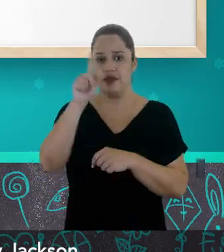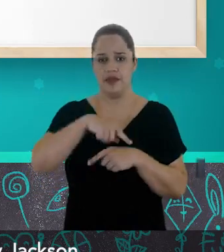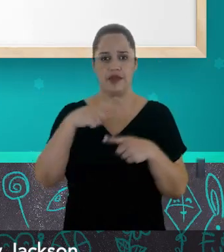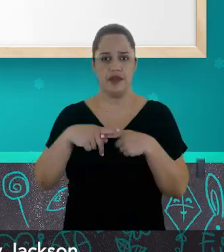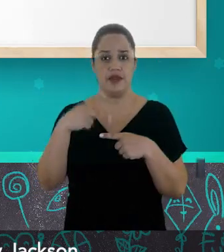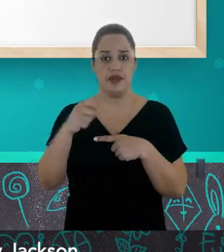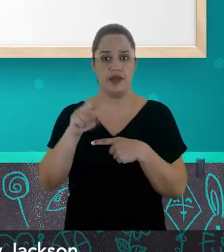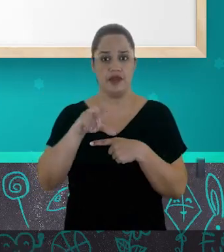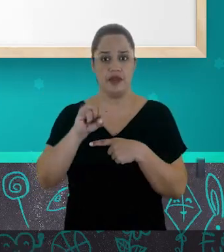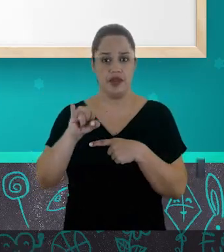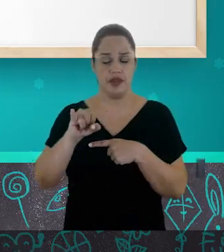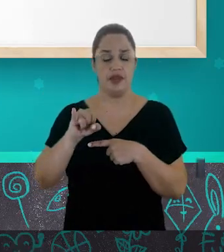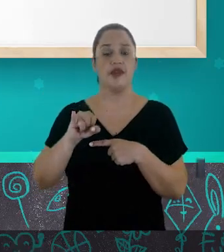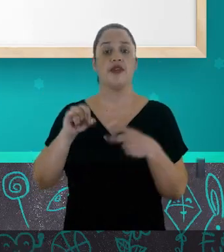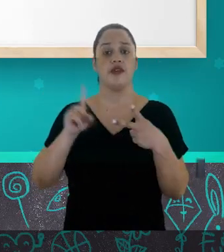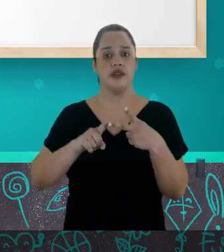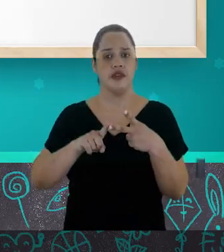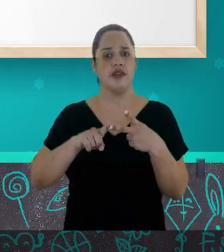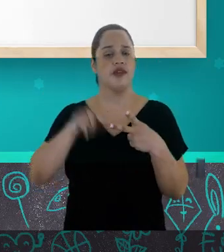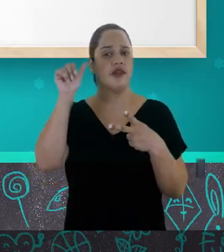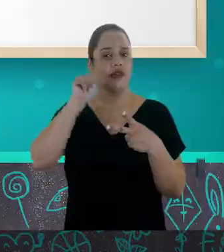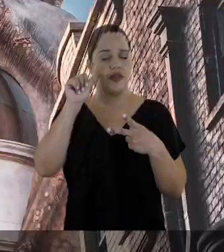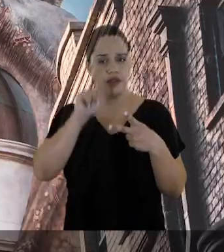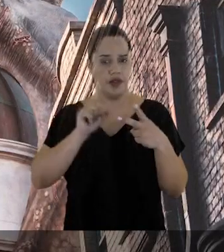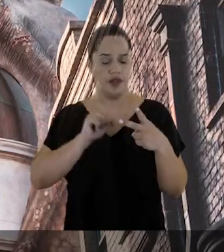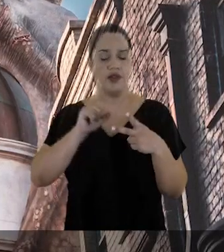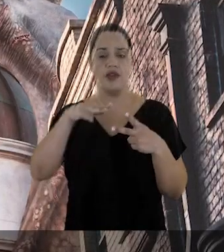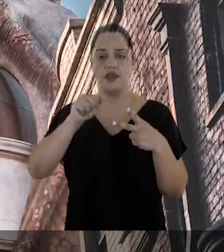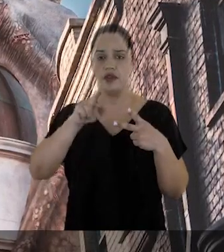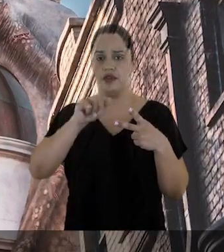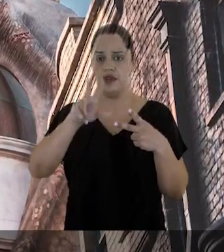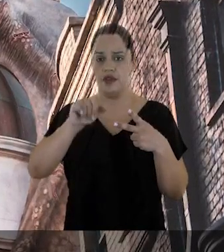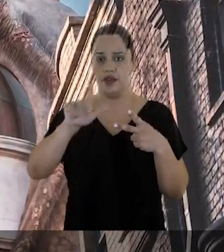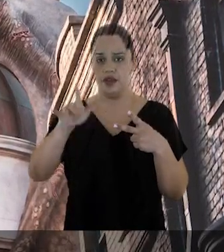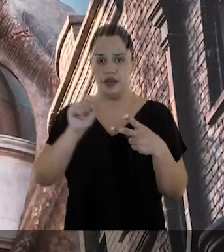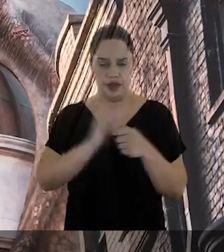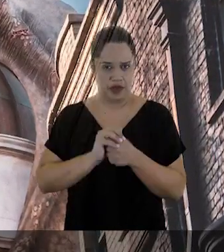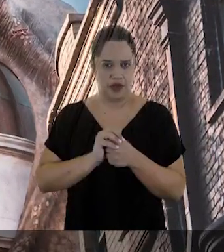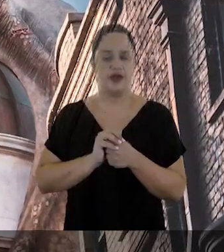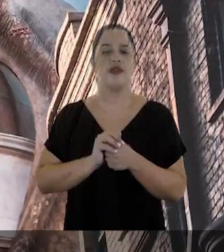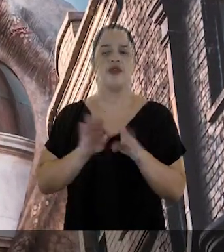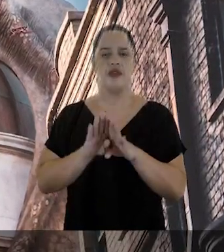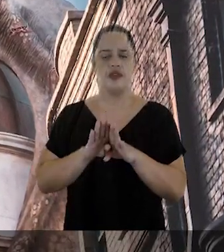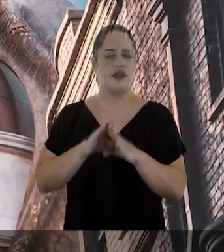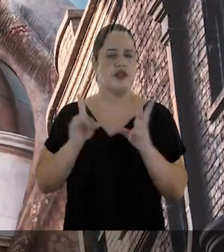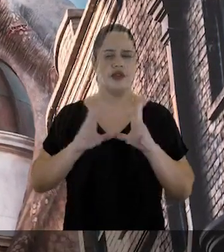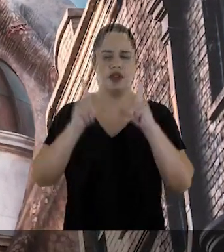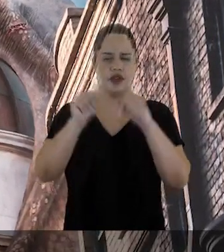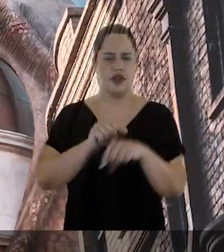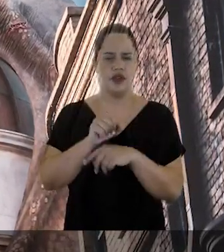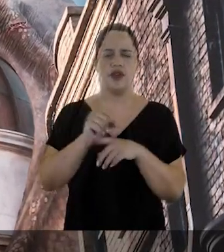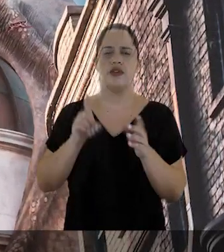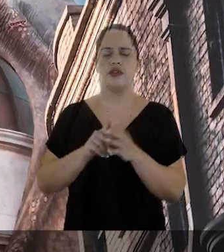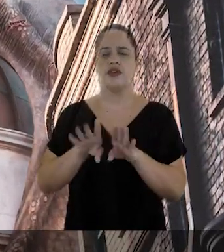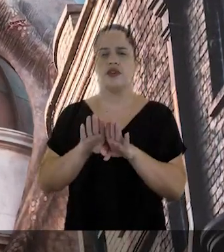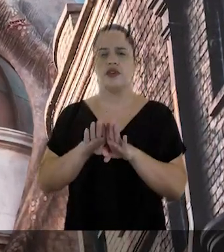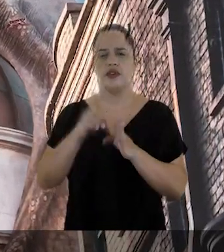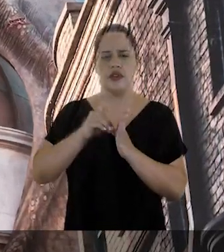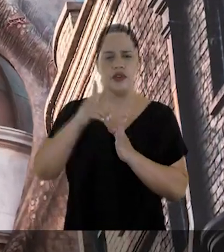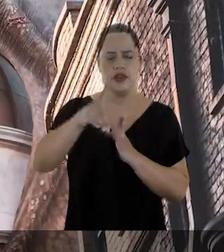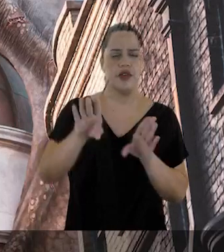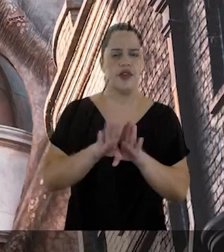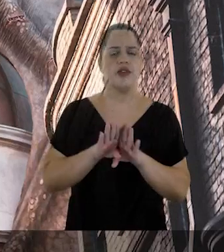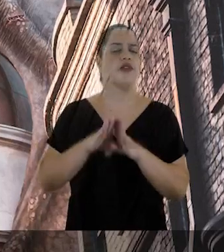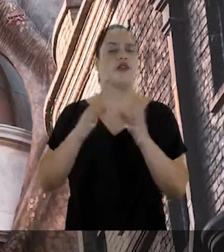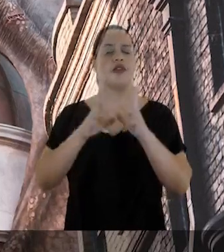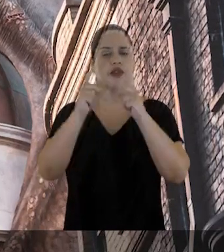Percy Jackson e a Mulher Maravilha. Dragões, unicórnios, magia e fantasmas são